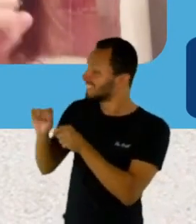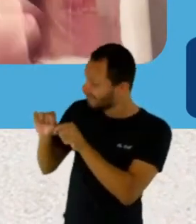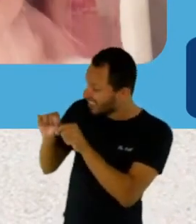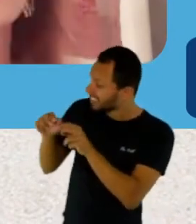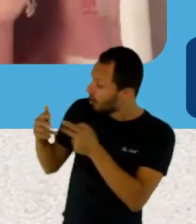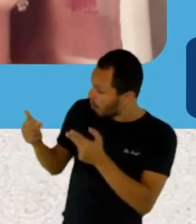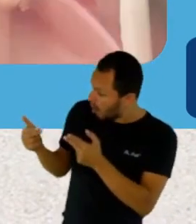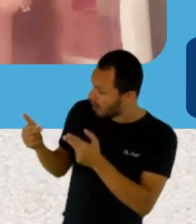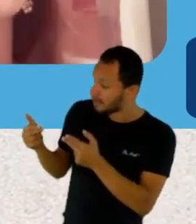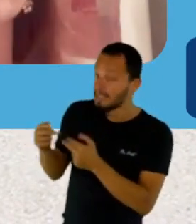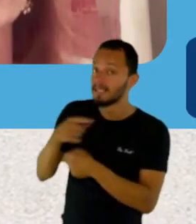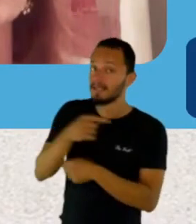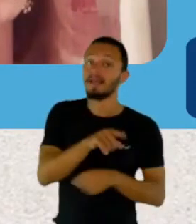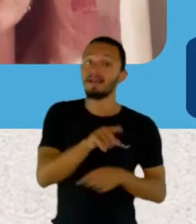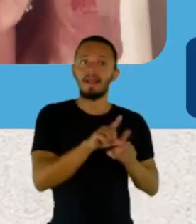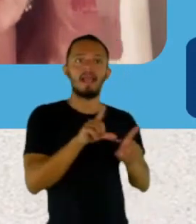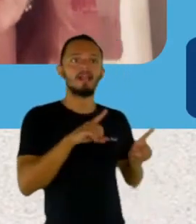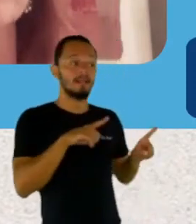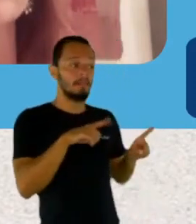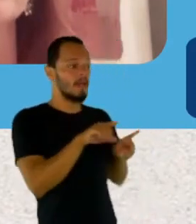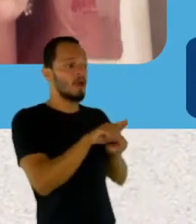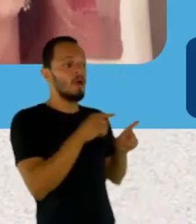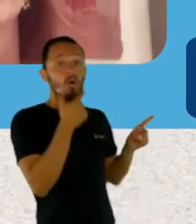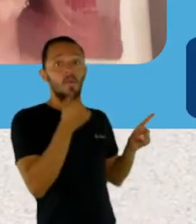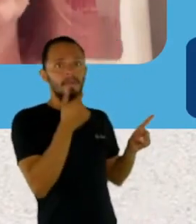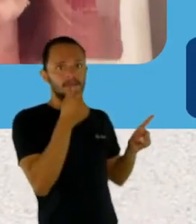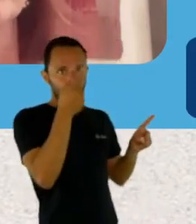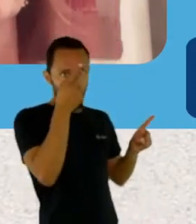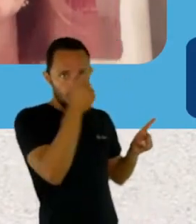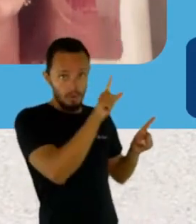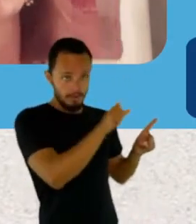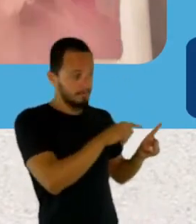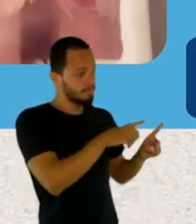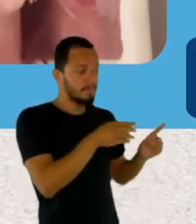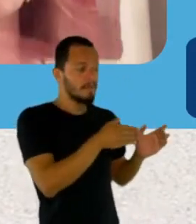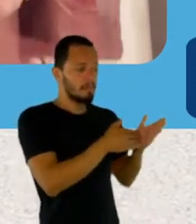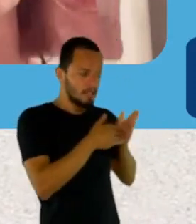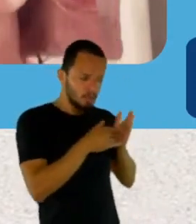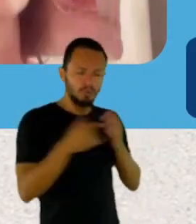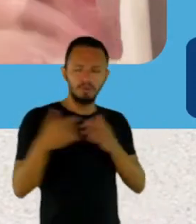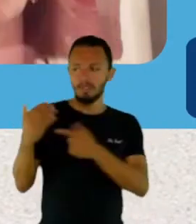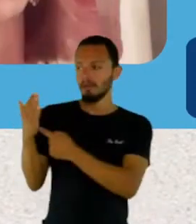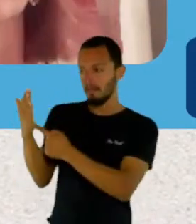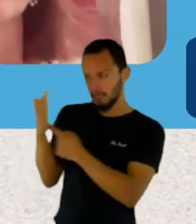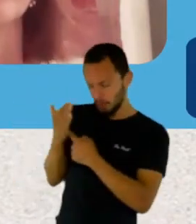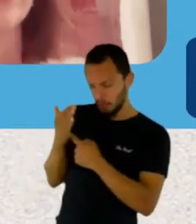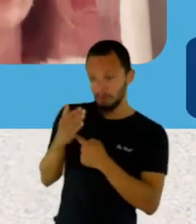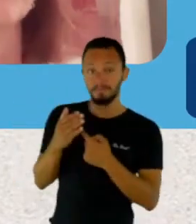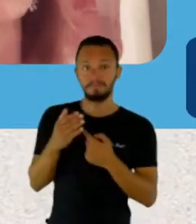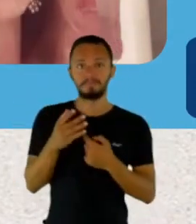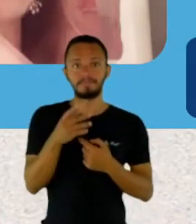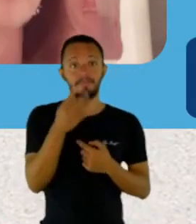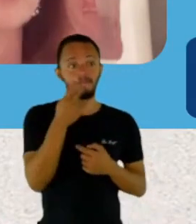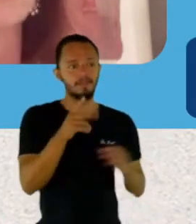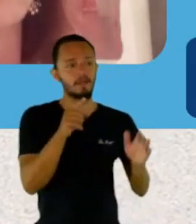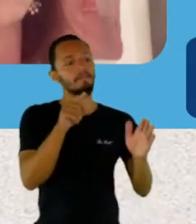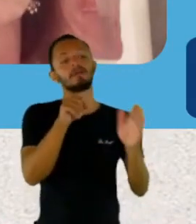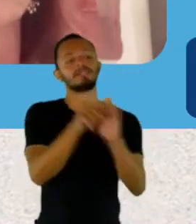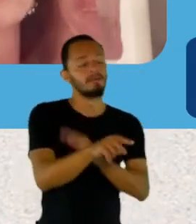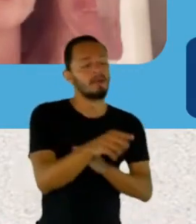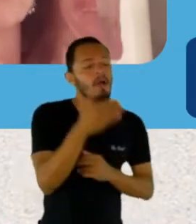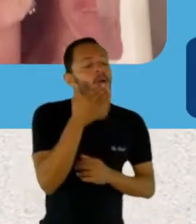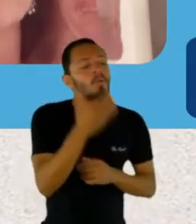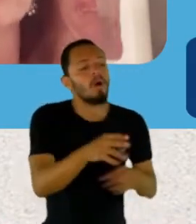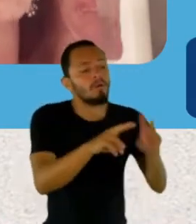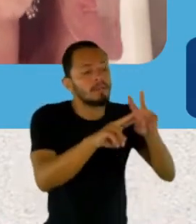Belo Horizonte. Aí, eu lancei uma enquete no Facebook. Falava assim, qual o trauma que você tem? O que você passou